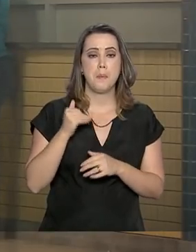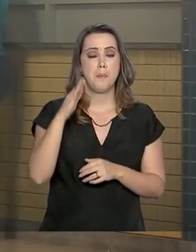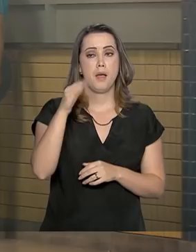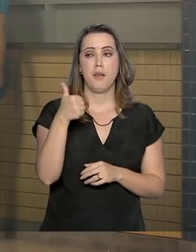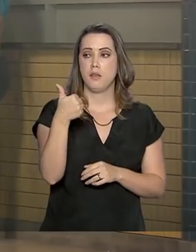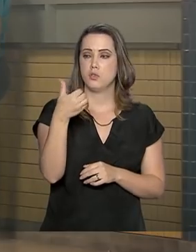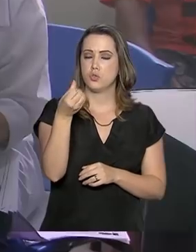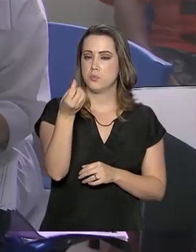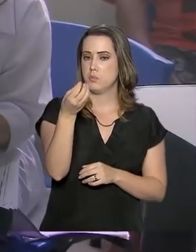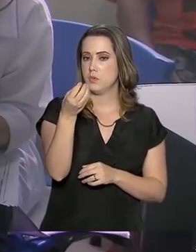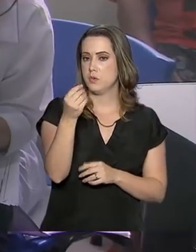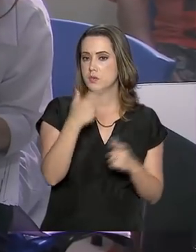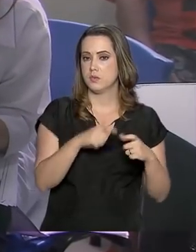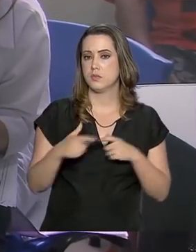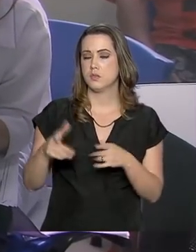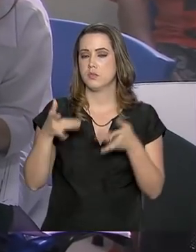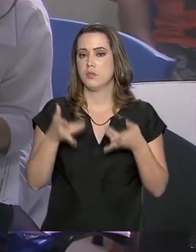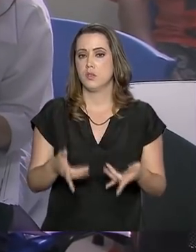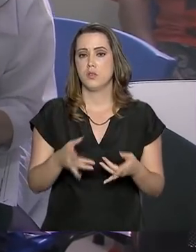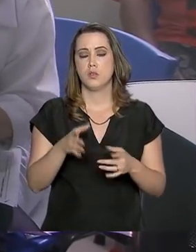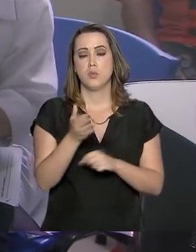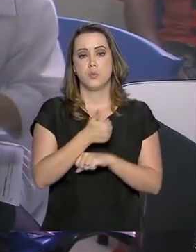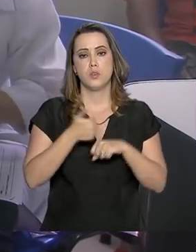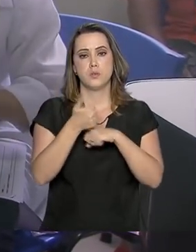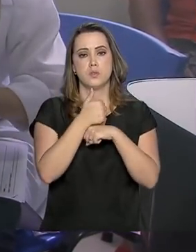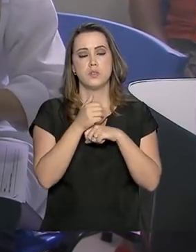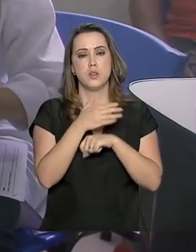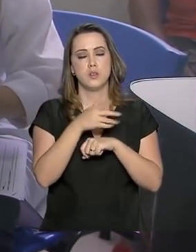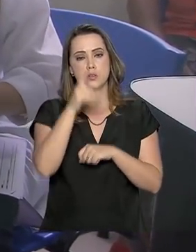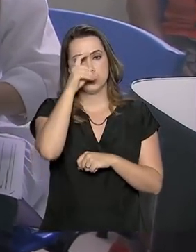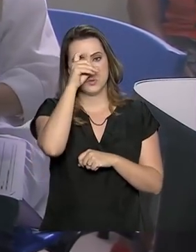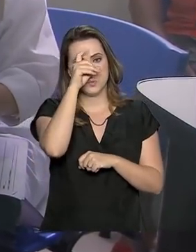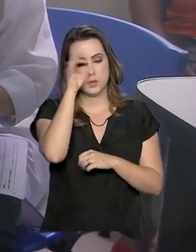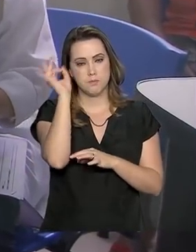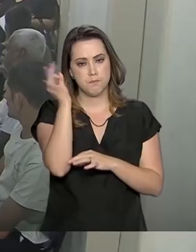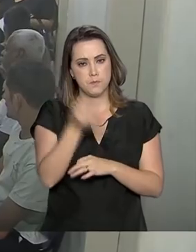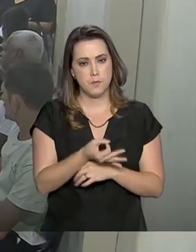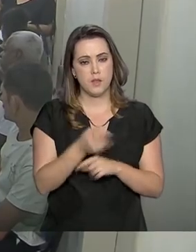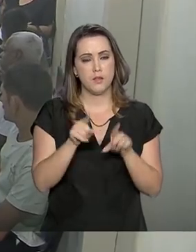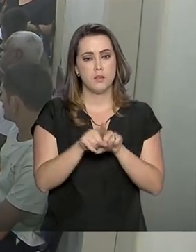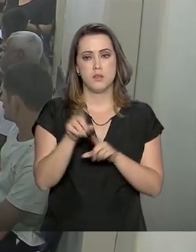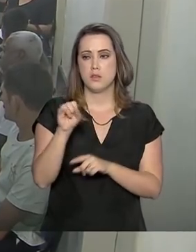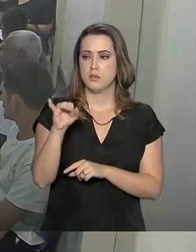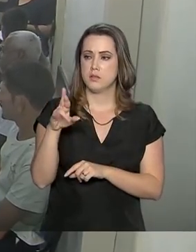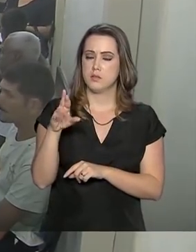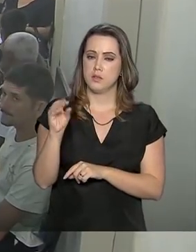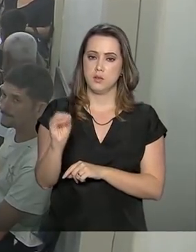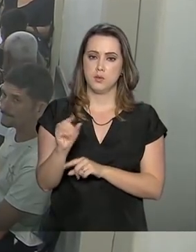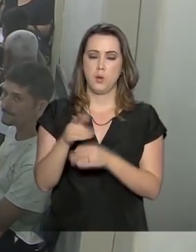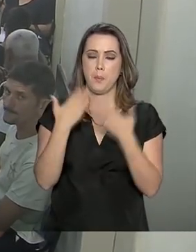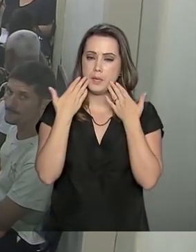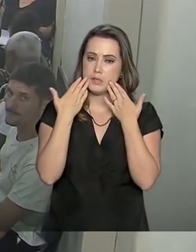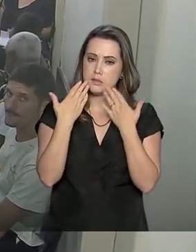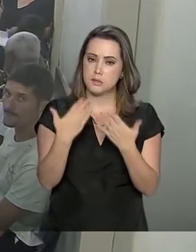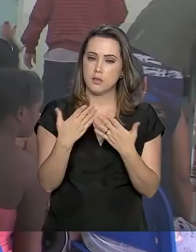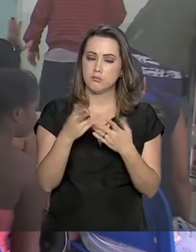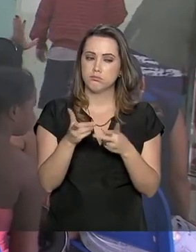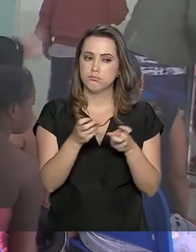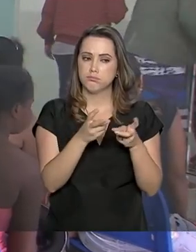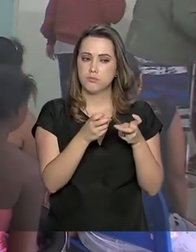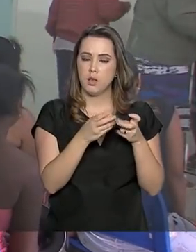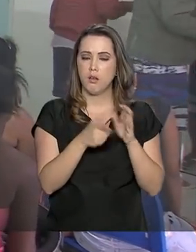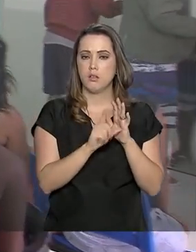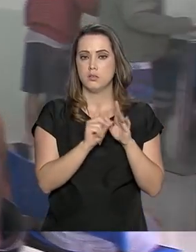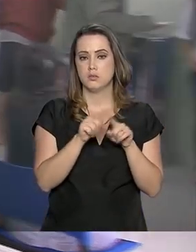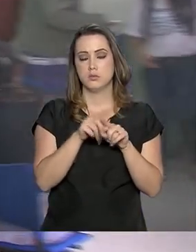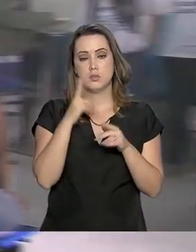.600 leitos. Profissionais de hospitais de referência, como Albert Einstein e Círio Libanês, apresentaram um diagnóstico